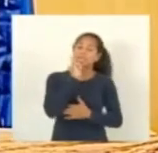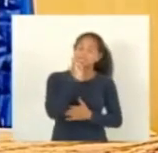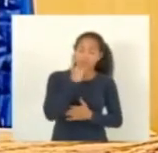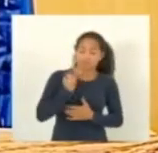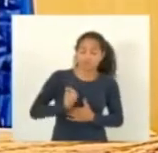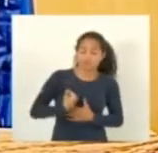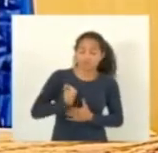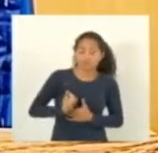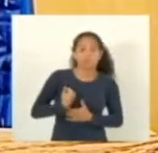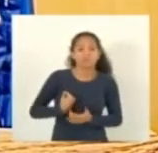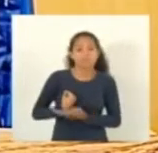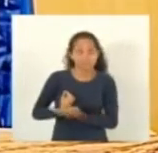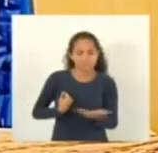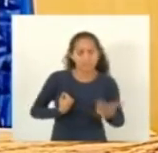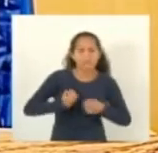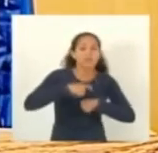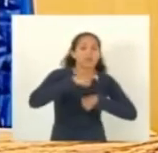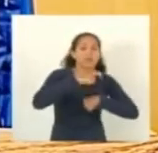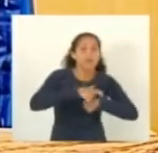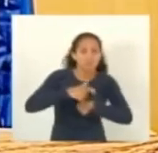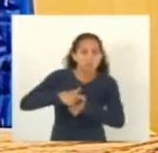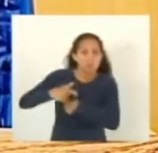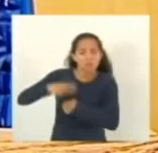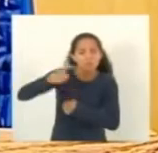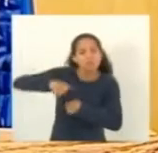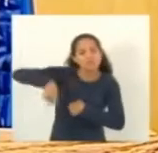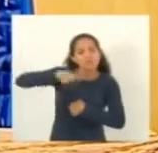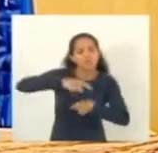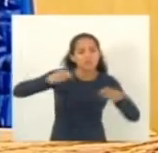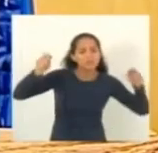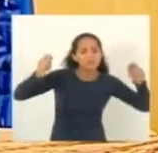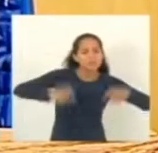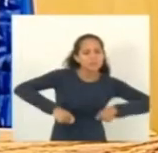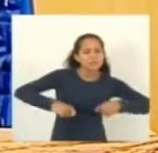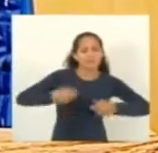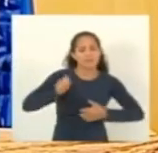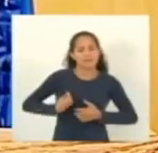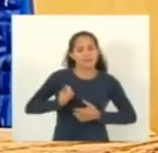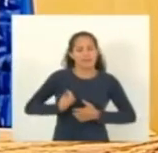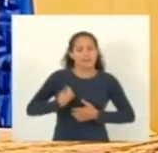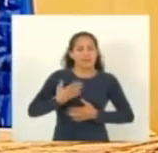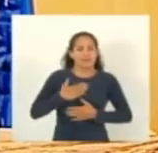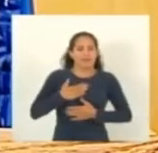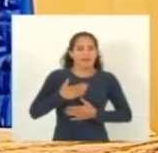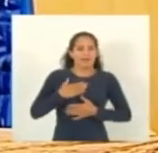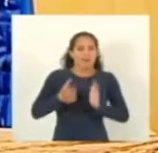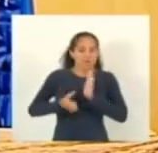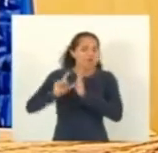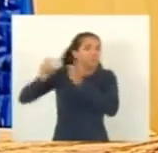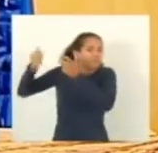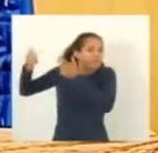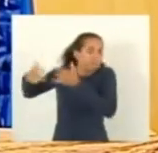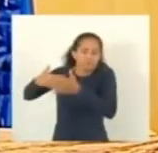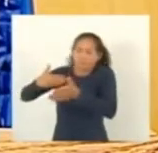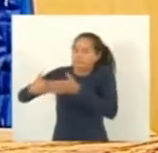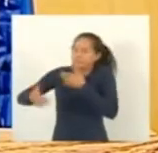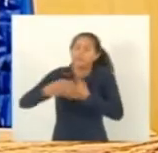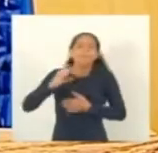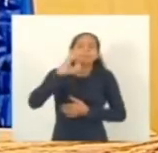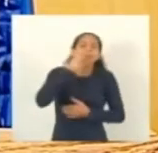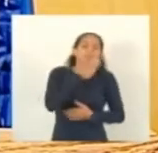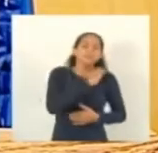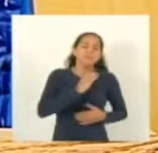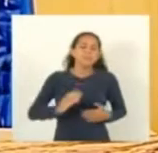fantástico há momentos que se a gente tomar para as nossas vidas como eu disse antes independente de você ser